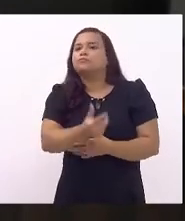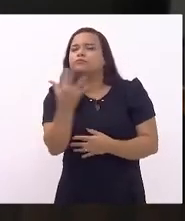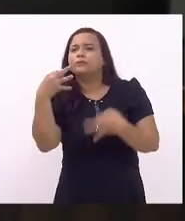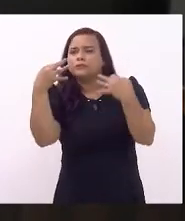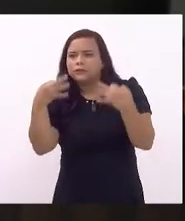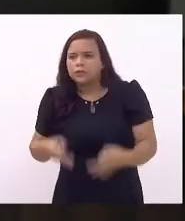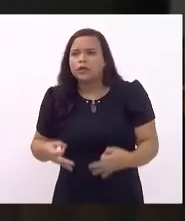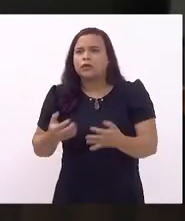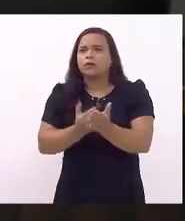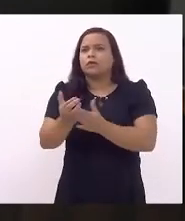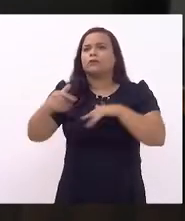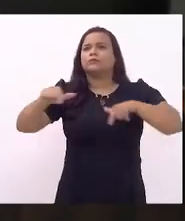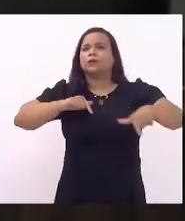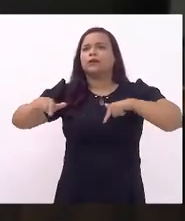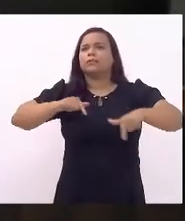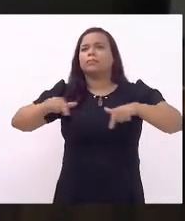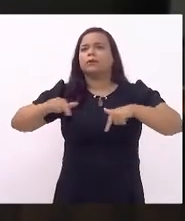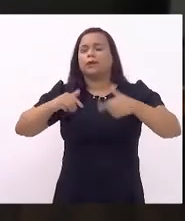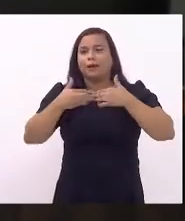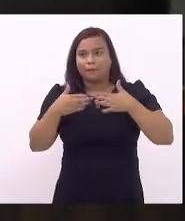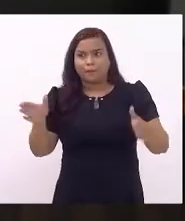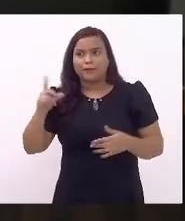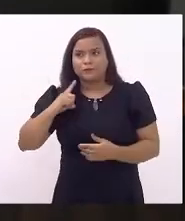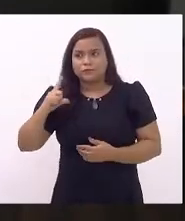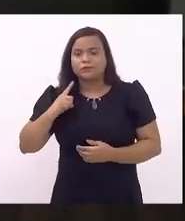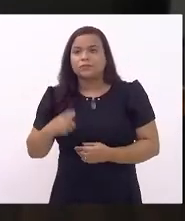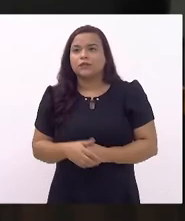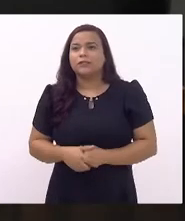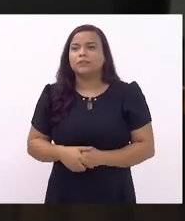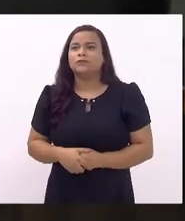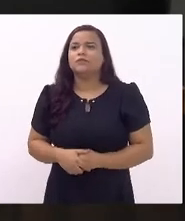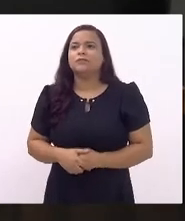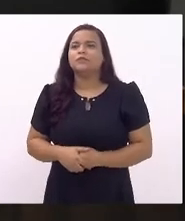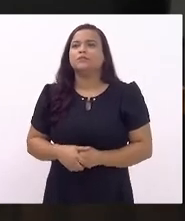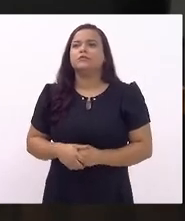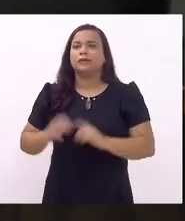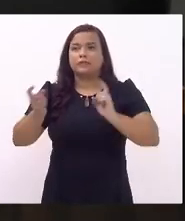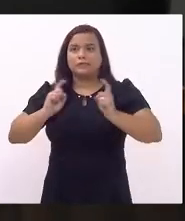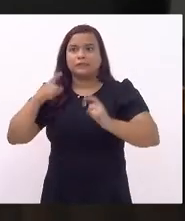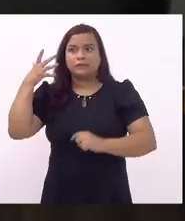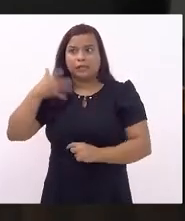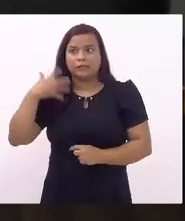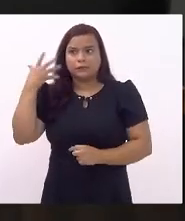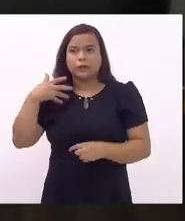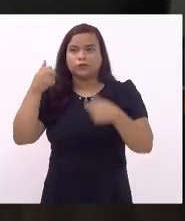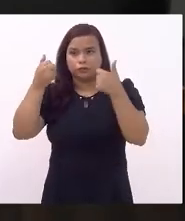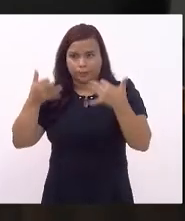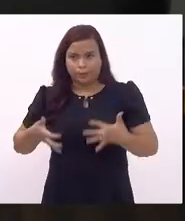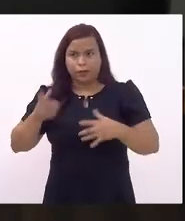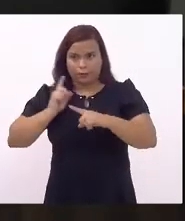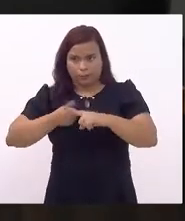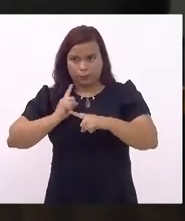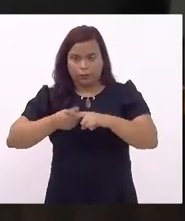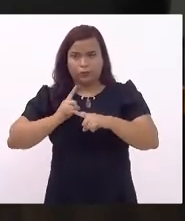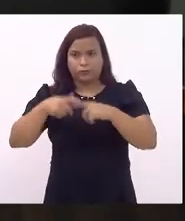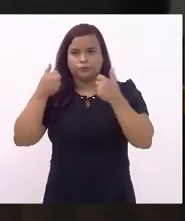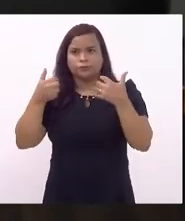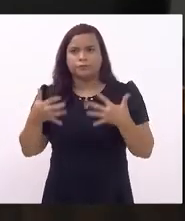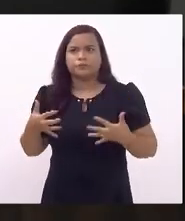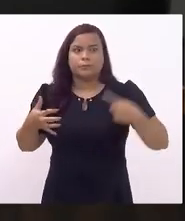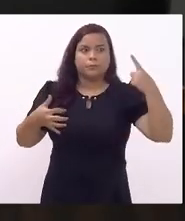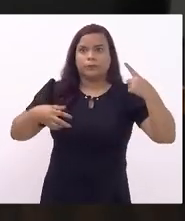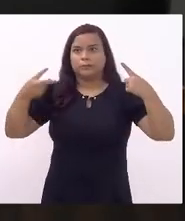Está aberta... Eu queria... Está aberta a sessão e aí eu vou explicar por quê, não vou dizer se é a primeira ou a segunda. Está aberta a sessão.